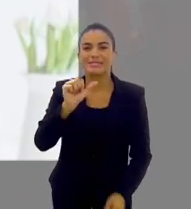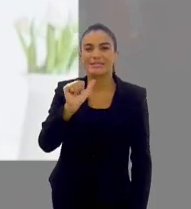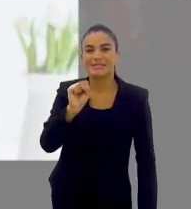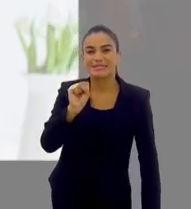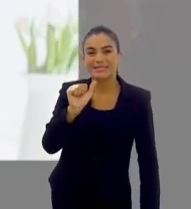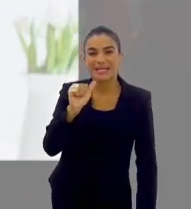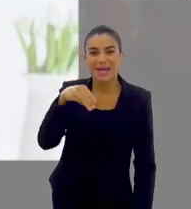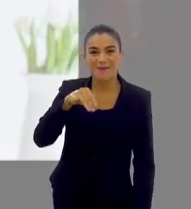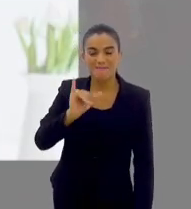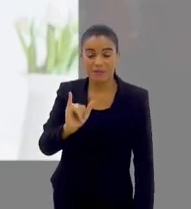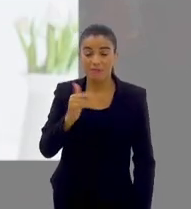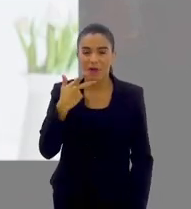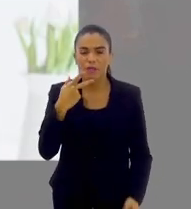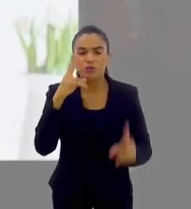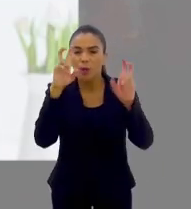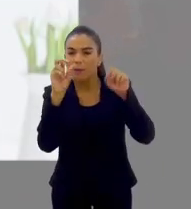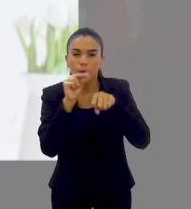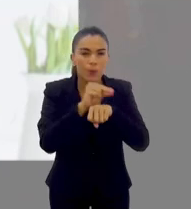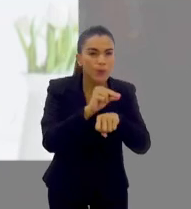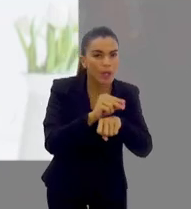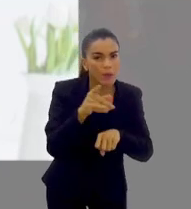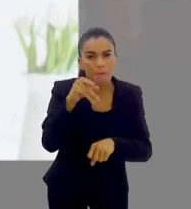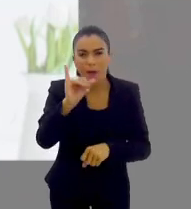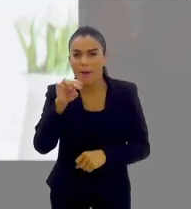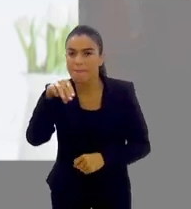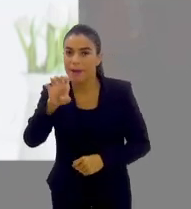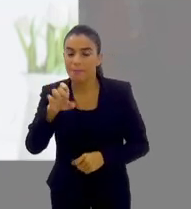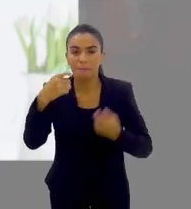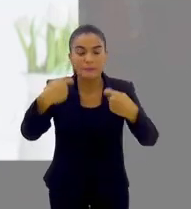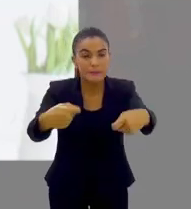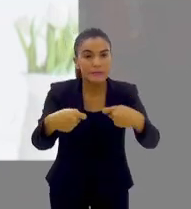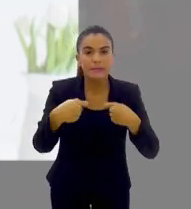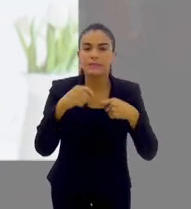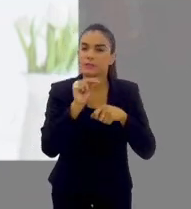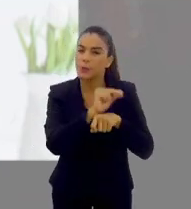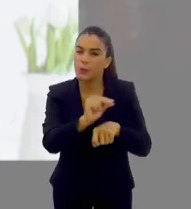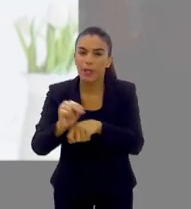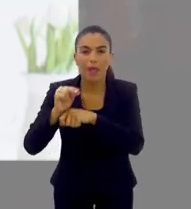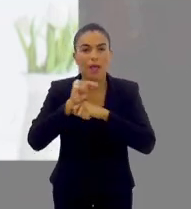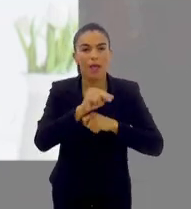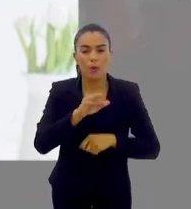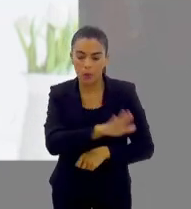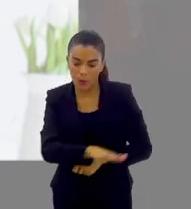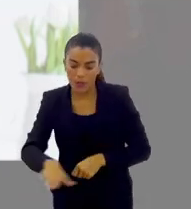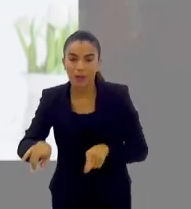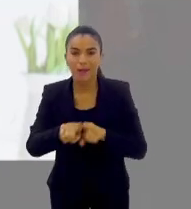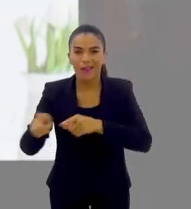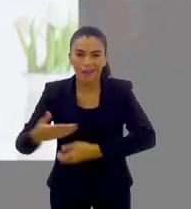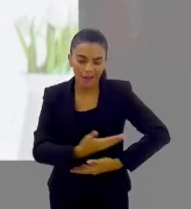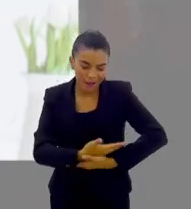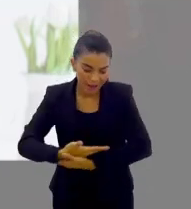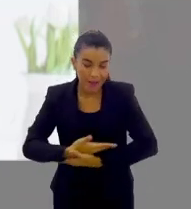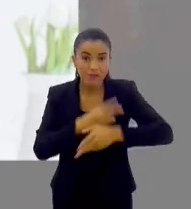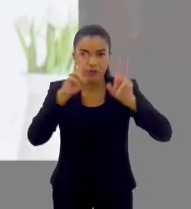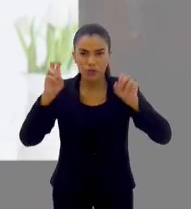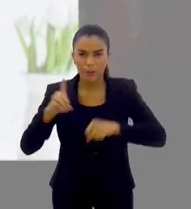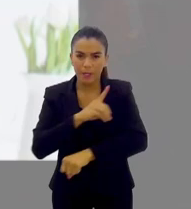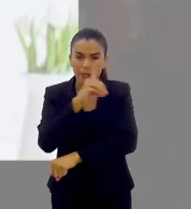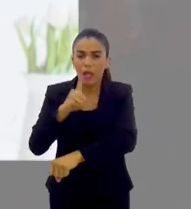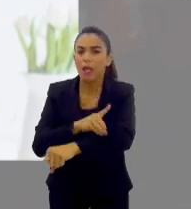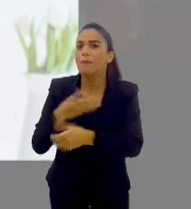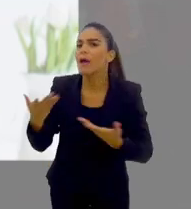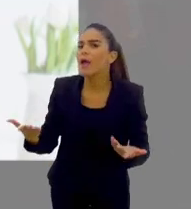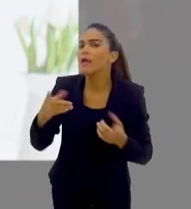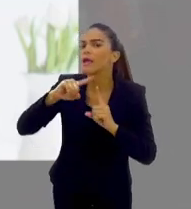doutor Chábil, a gente estava falando aqui agora dos cuidados, né, que pais e mães devem ter com crianças e bebês em relação a dengue, mas e as